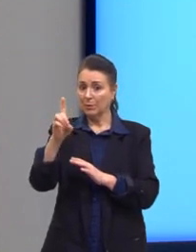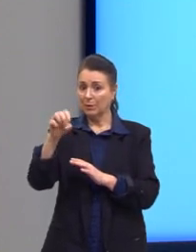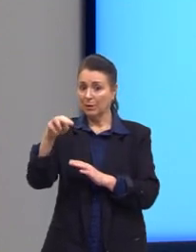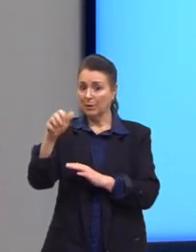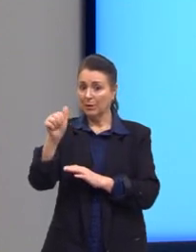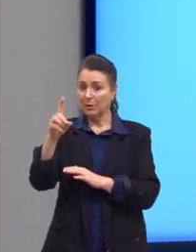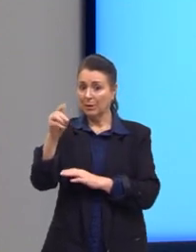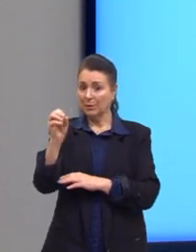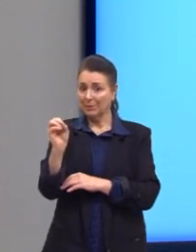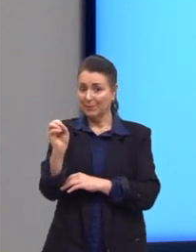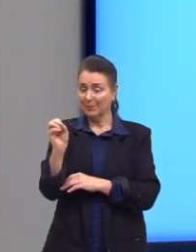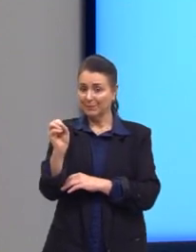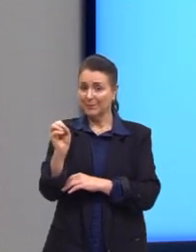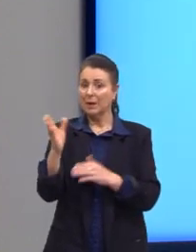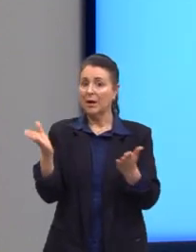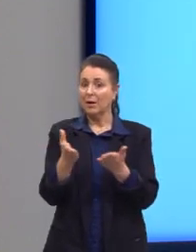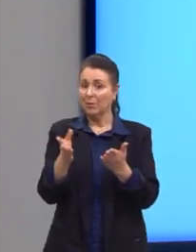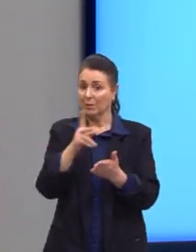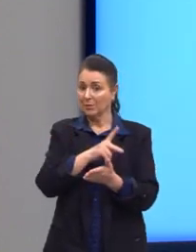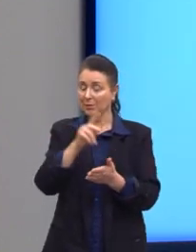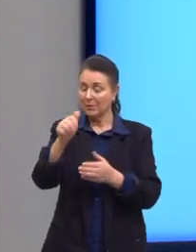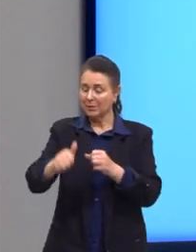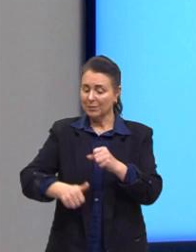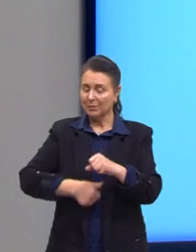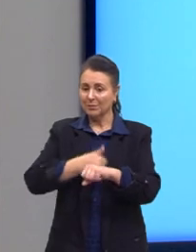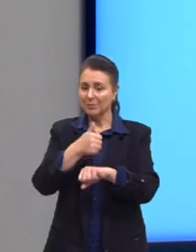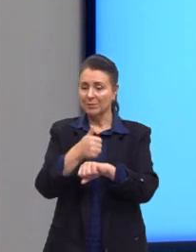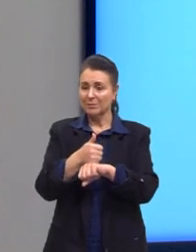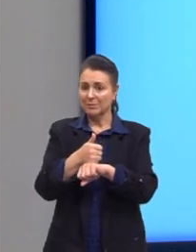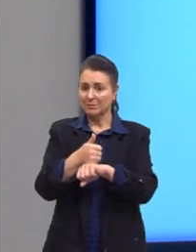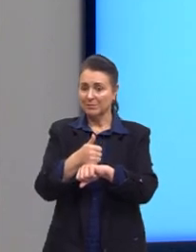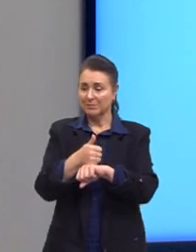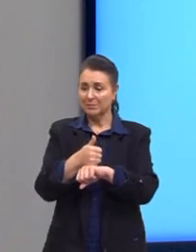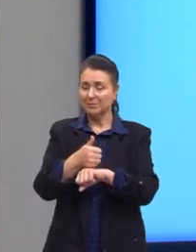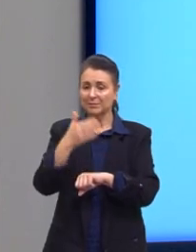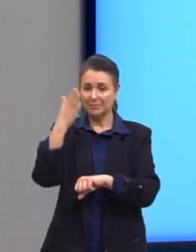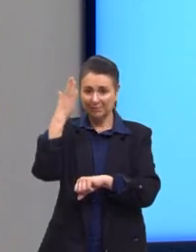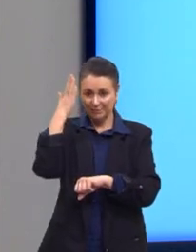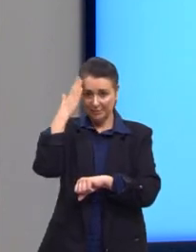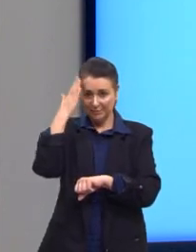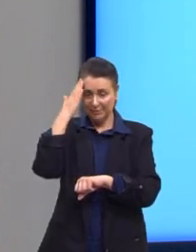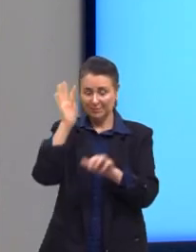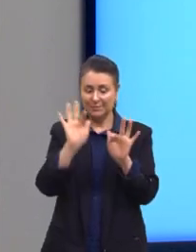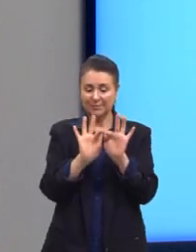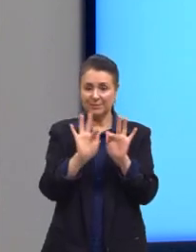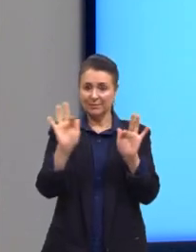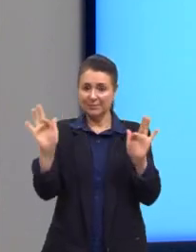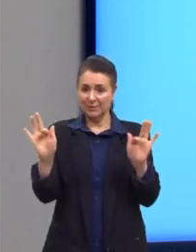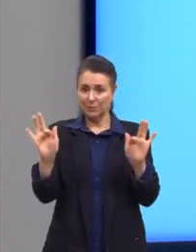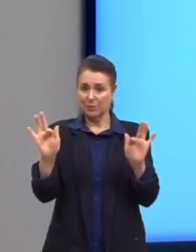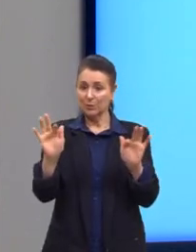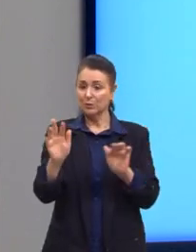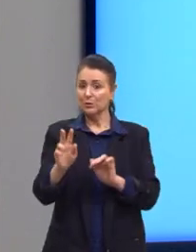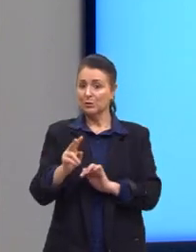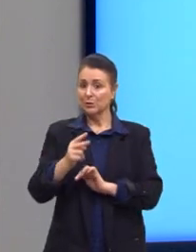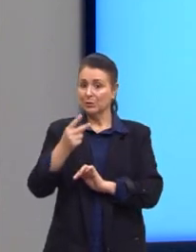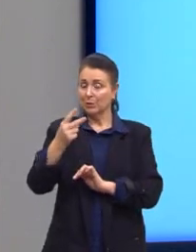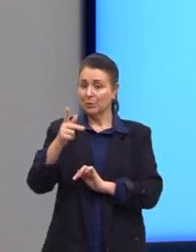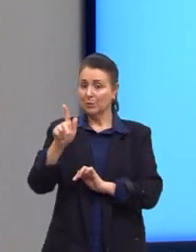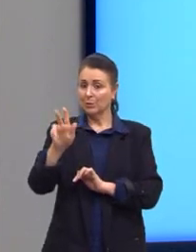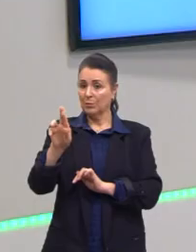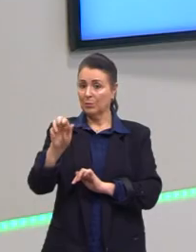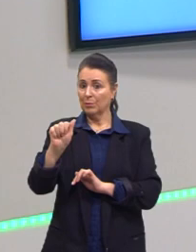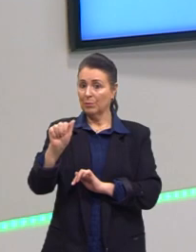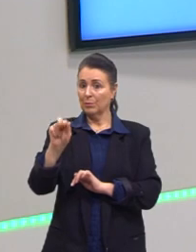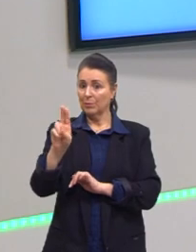Eu vou fazer agora uma substituição. A gente sabe que uma função de segundo grau, nesse caso aqui t de x,